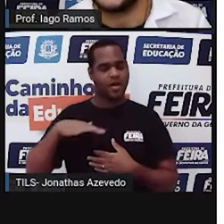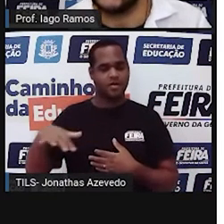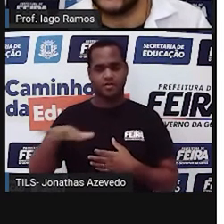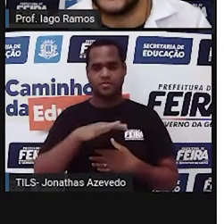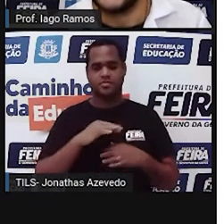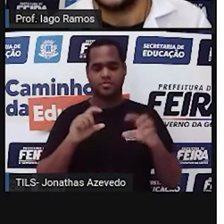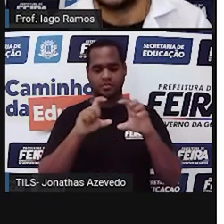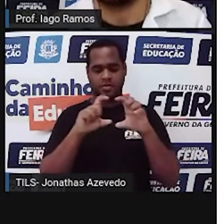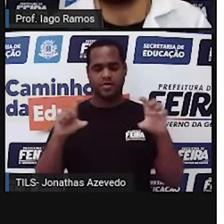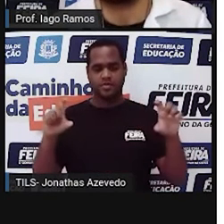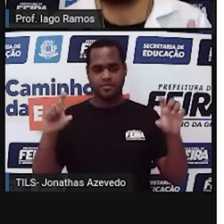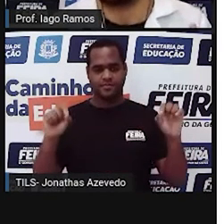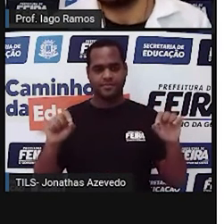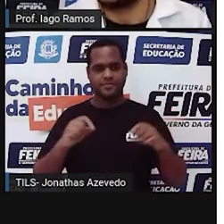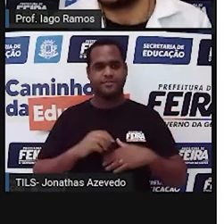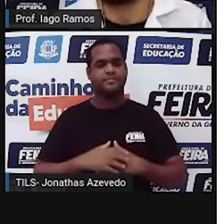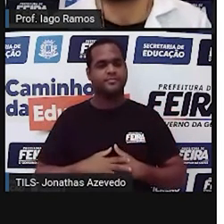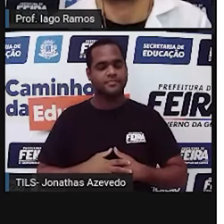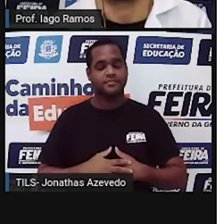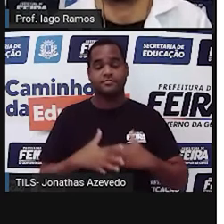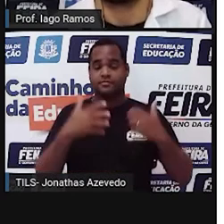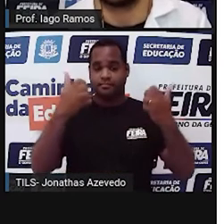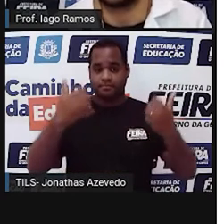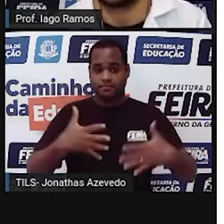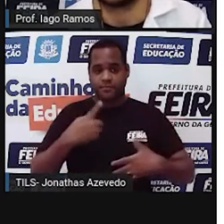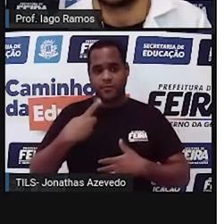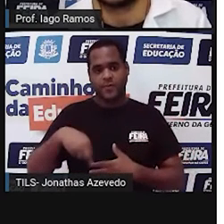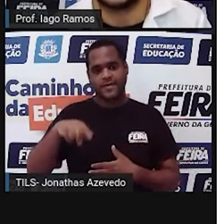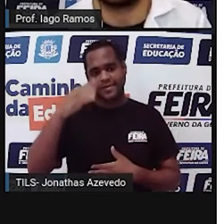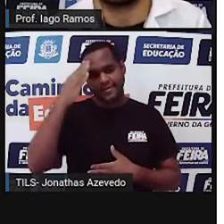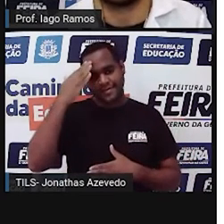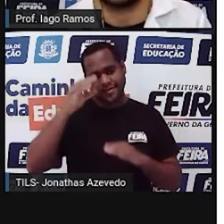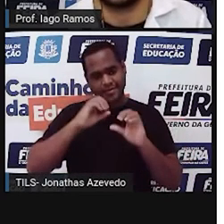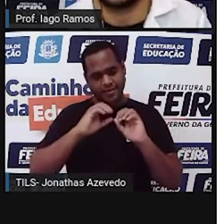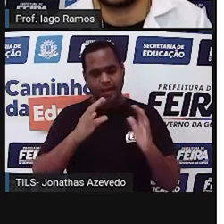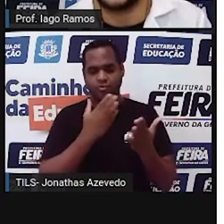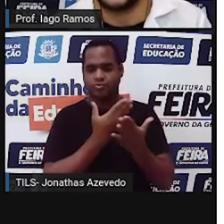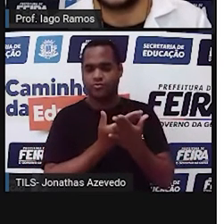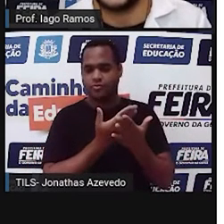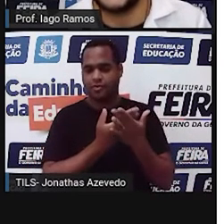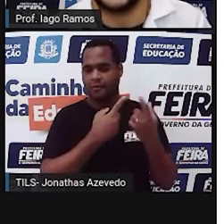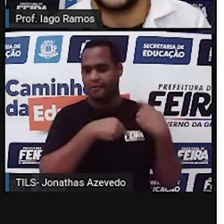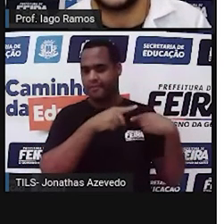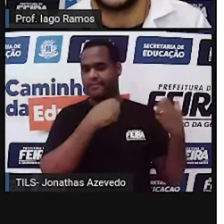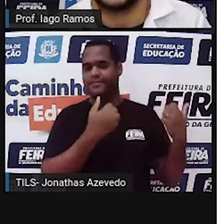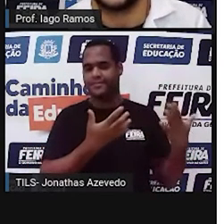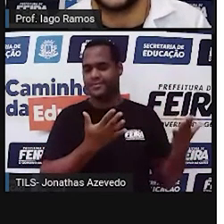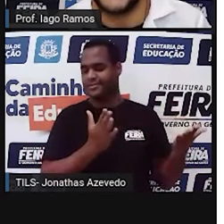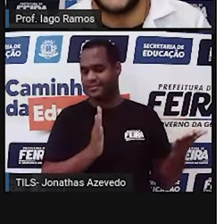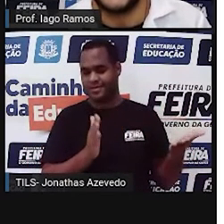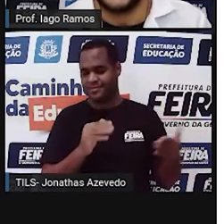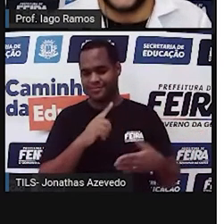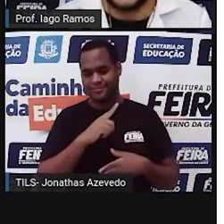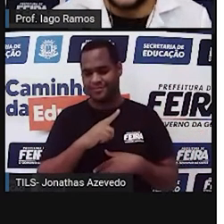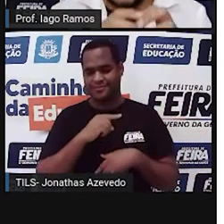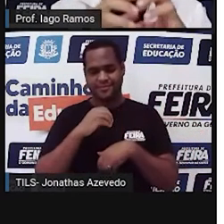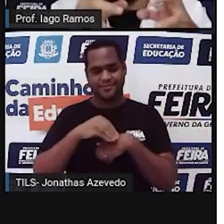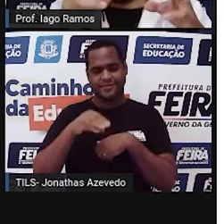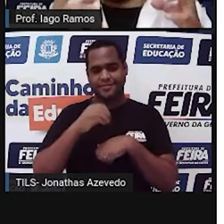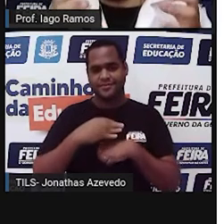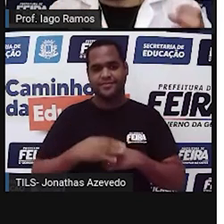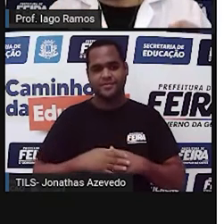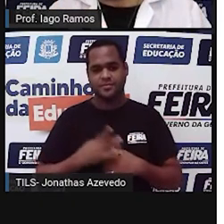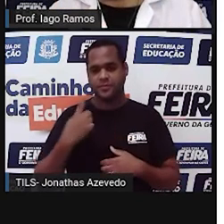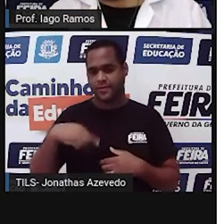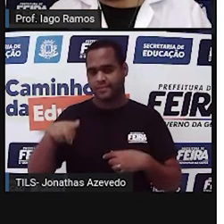retângulo. Isso foi o que a gente estudou na aula anterior a essa daqui, tá? Então a gente também